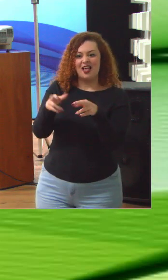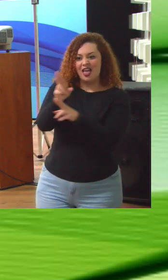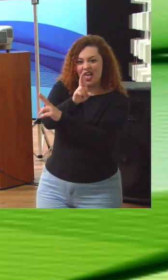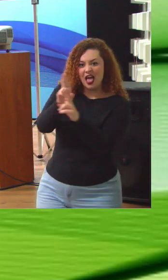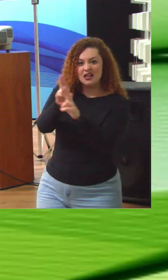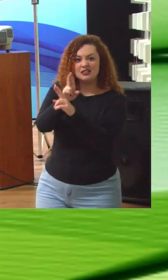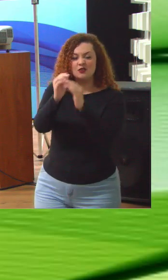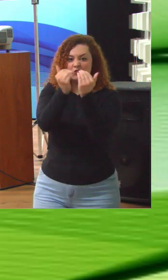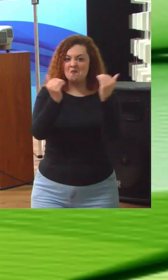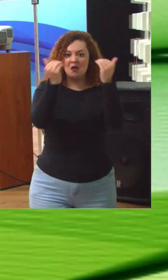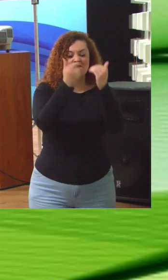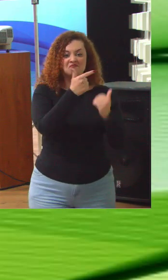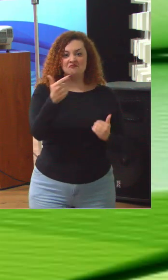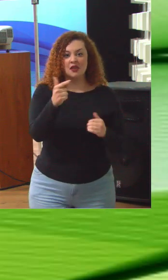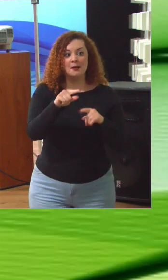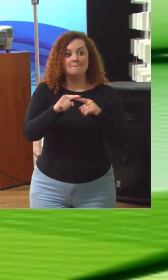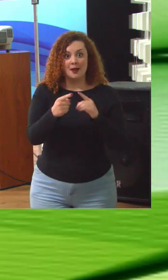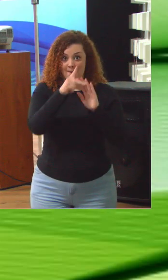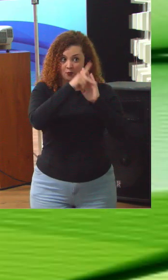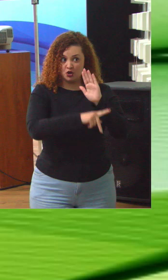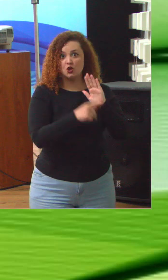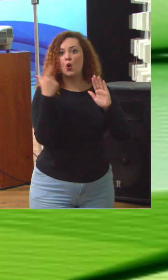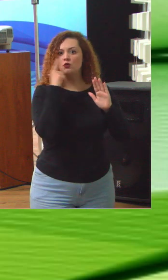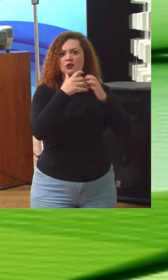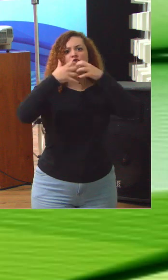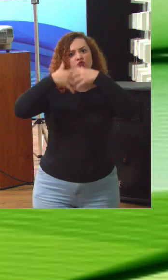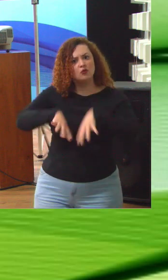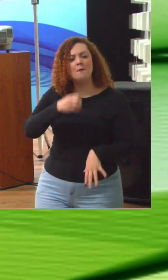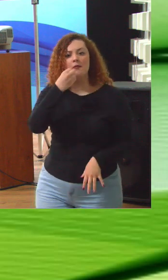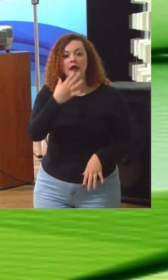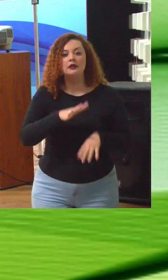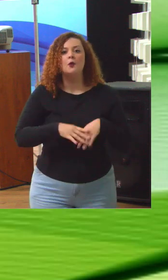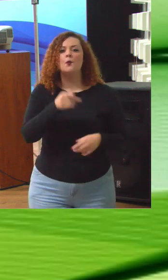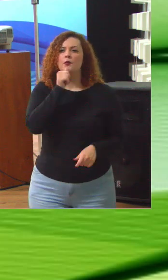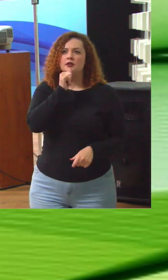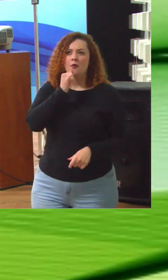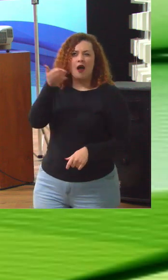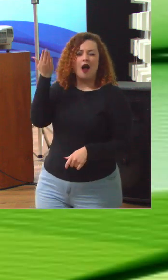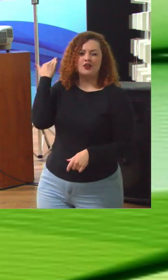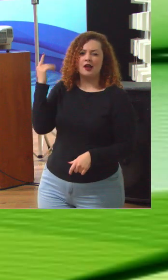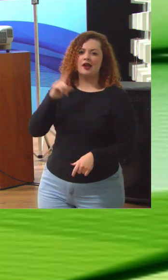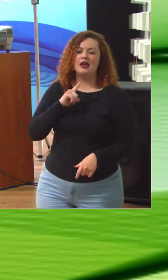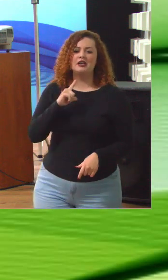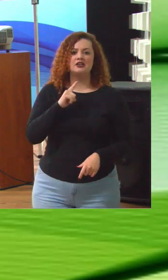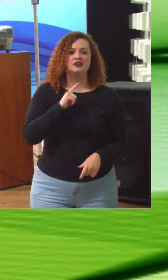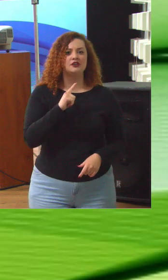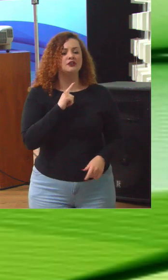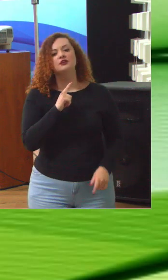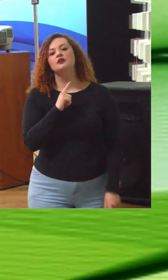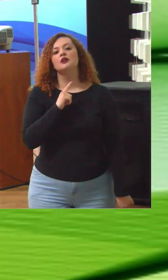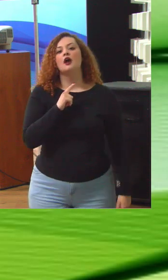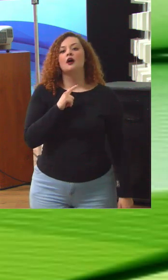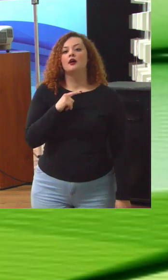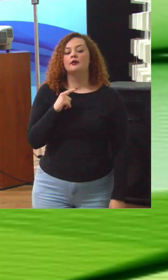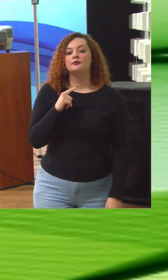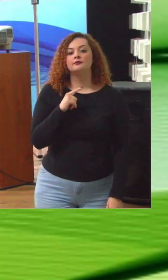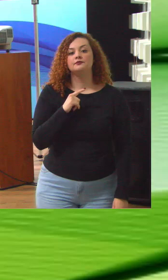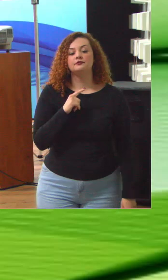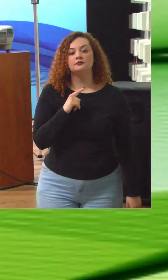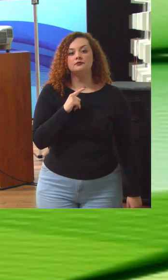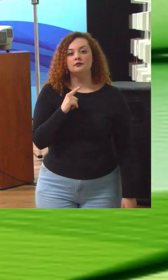claras, para que aquela política possa acontecer. Por exemplo, antigamente nós tínhamos o processo de